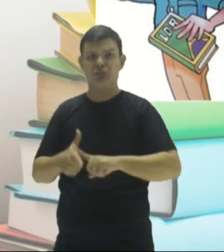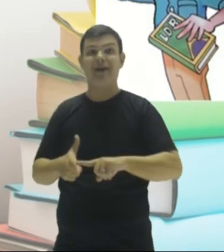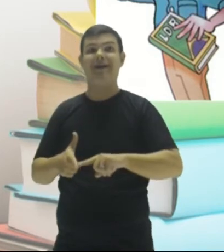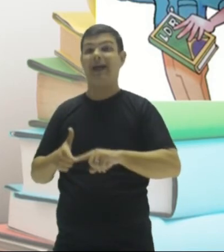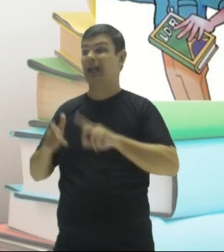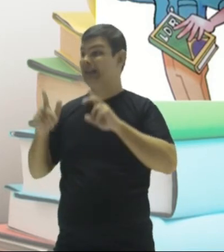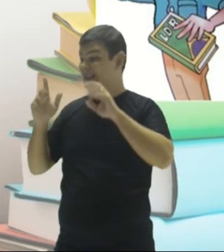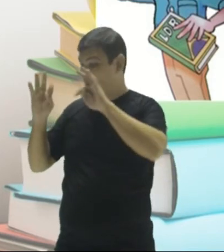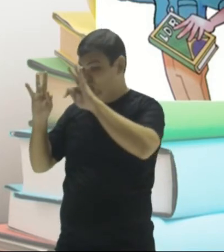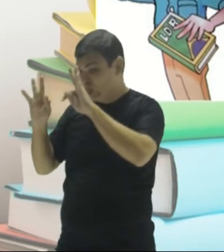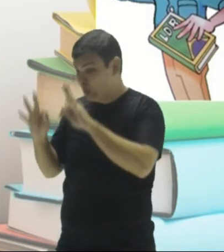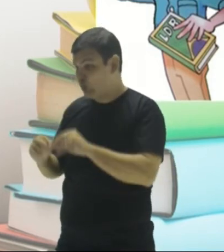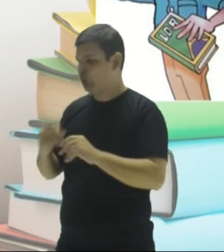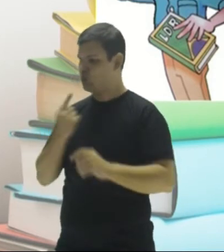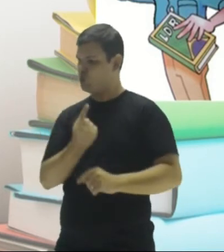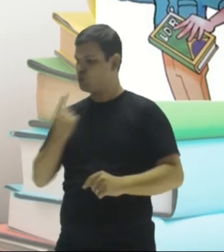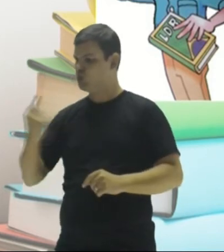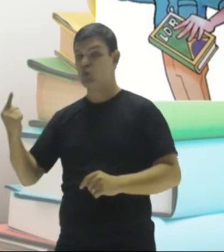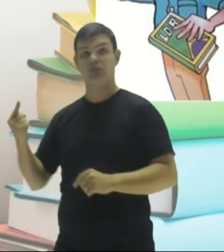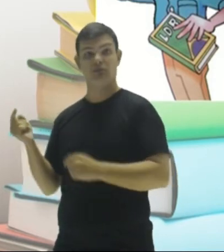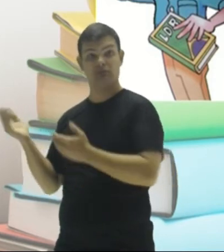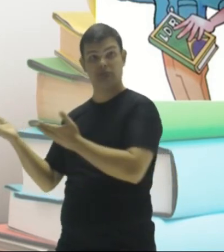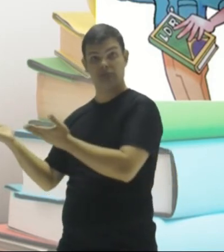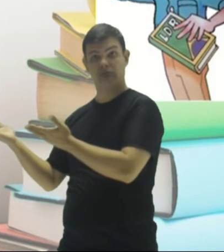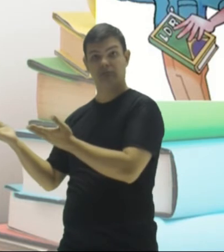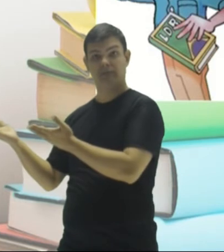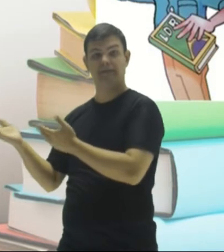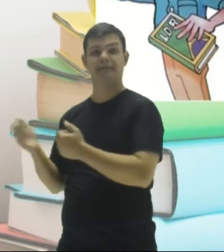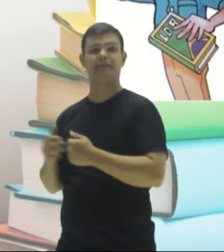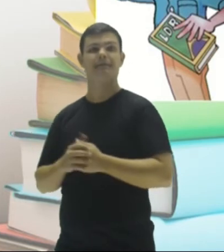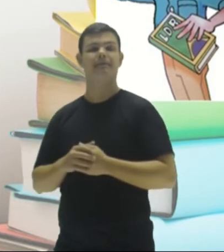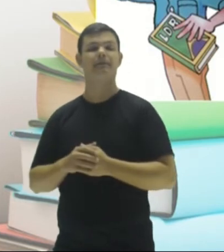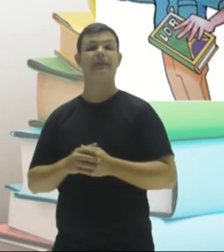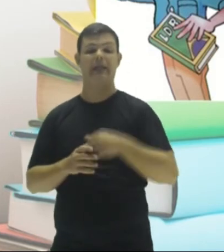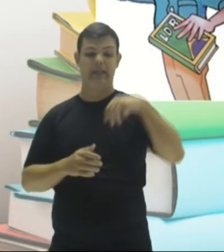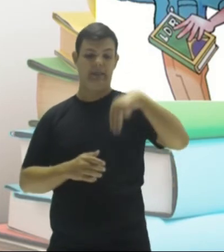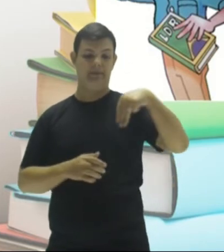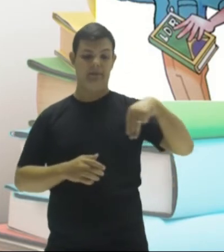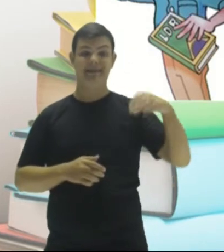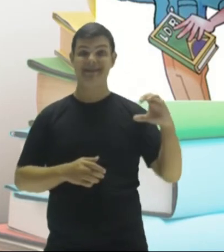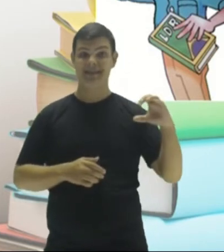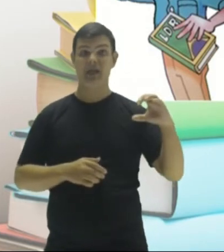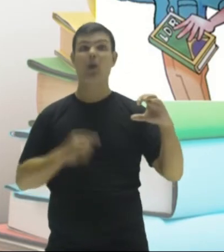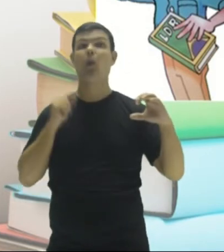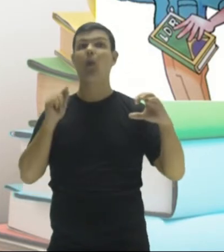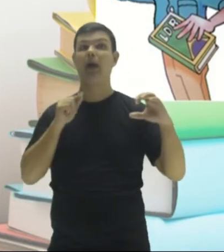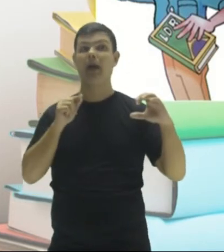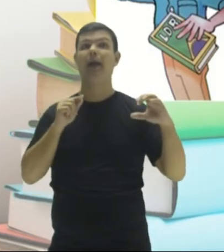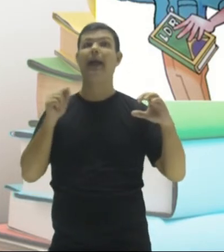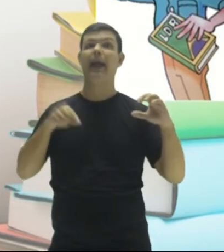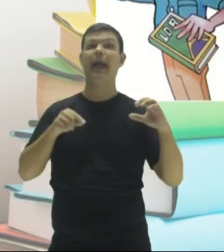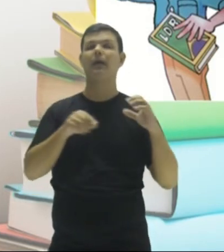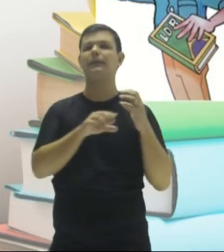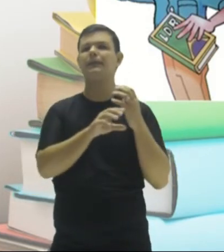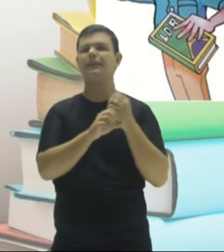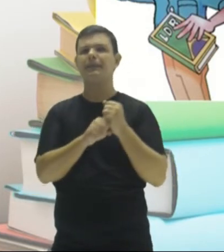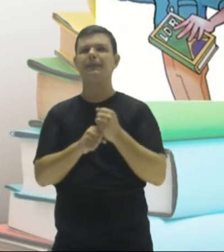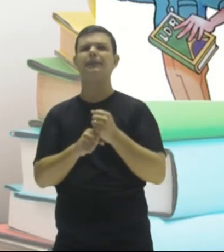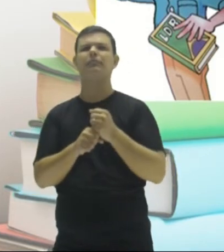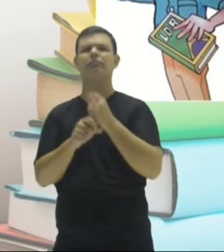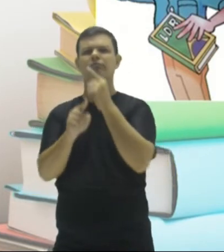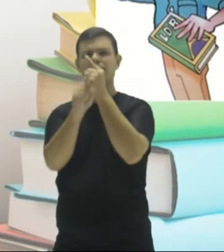todos os resultados sejam iguais a um, que é esse caso aqui. O MMC será o produto dos números primos